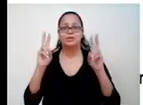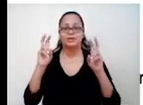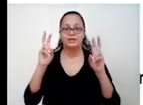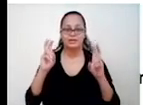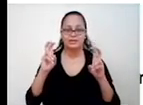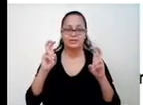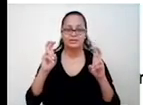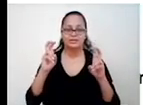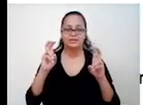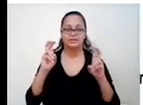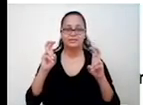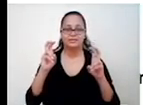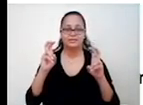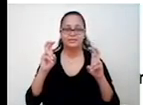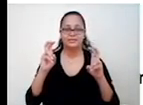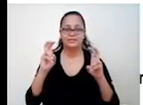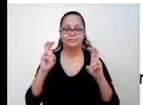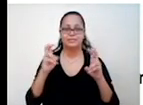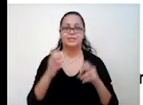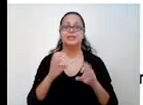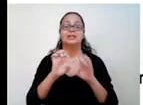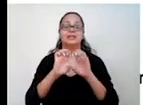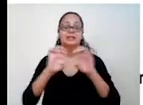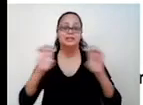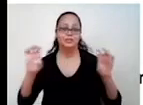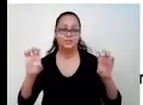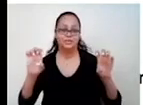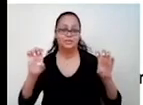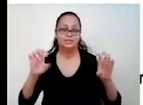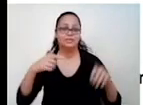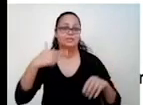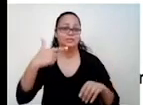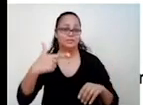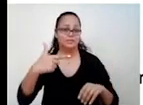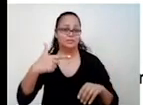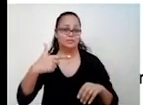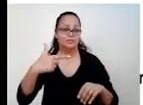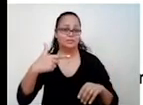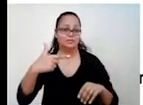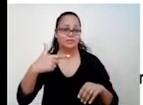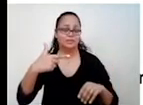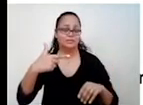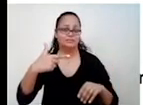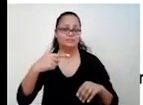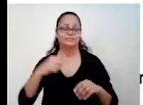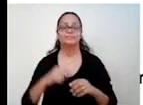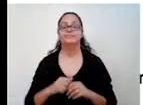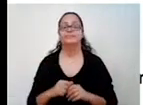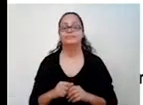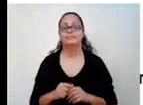propriedades das raízes da equação de segundo grau. Agora nós vamos ver a solução por soma e produto.